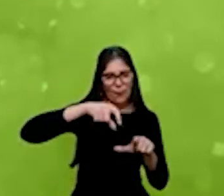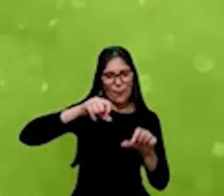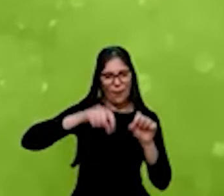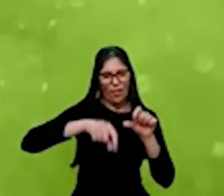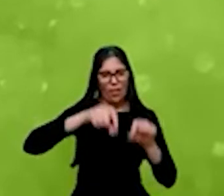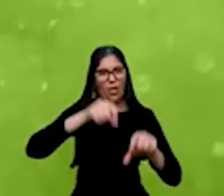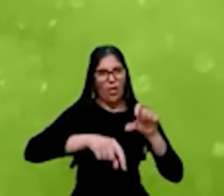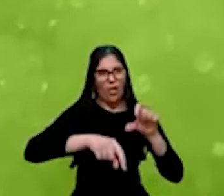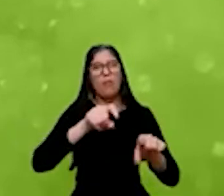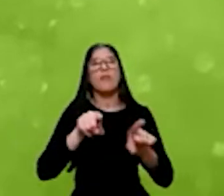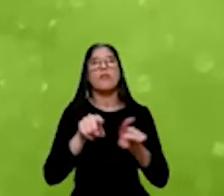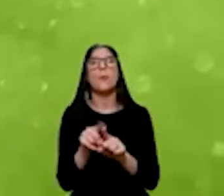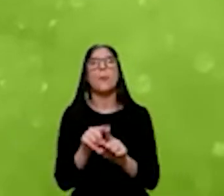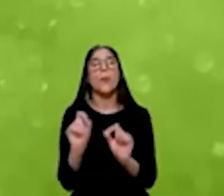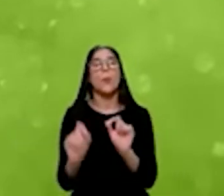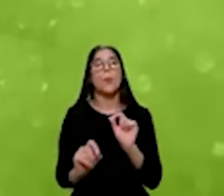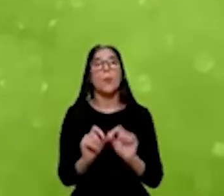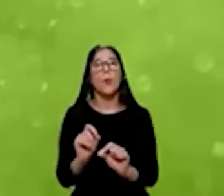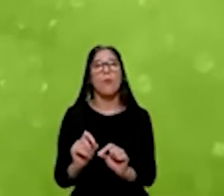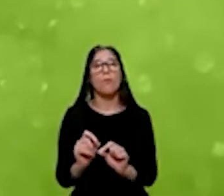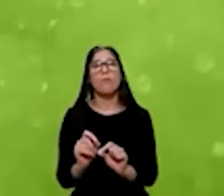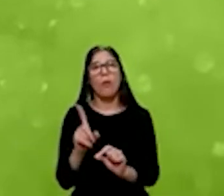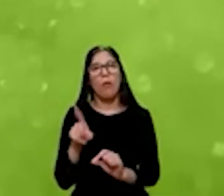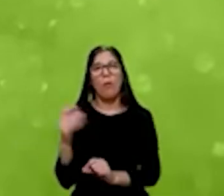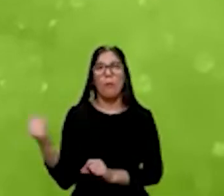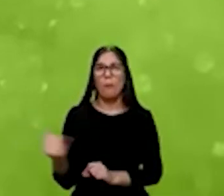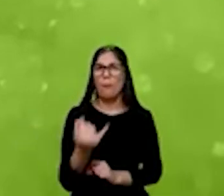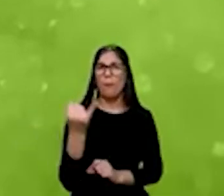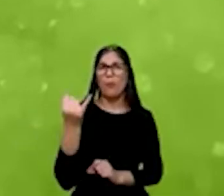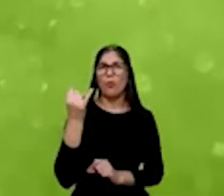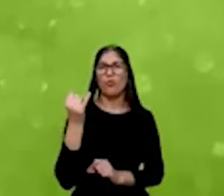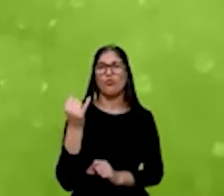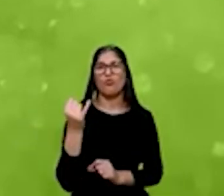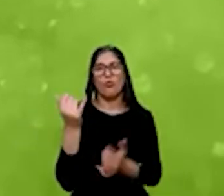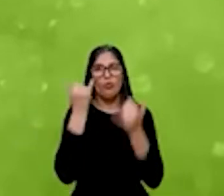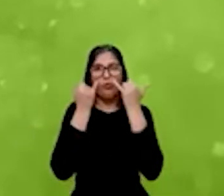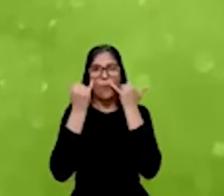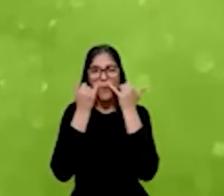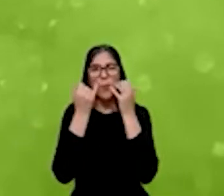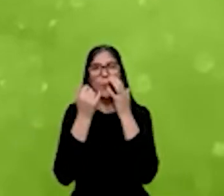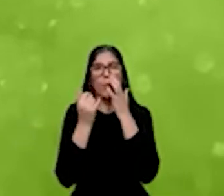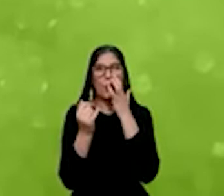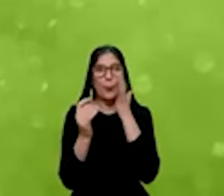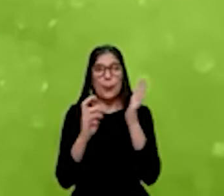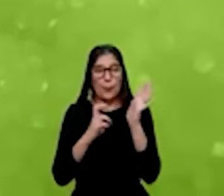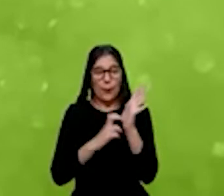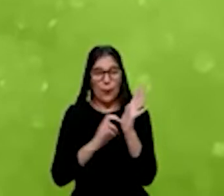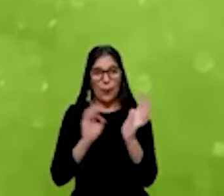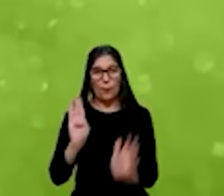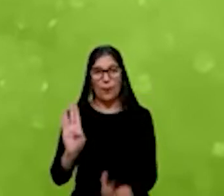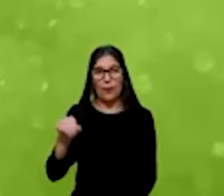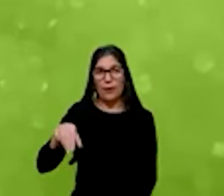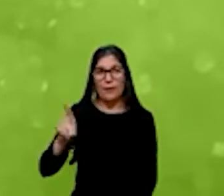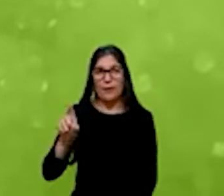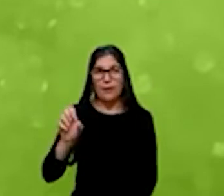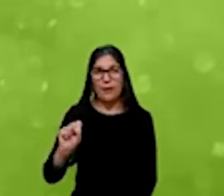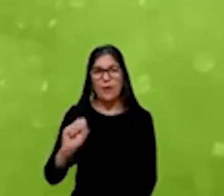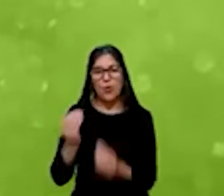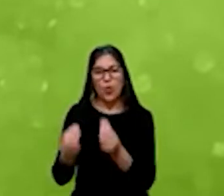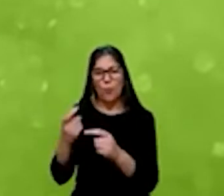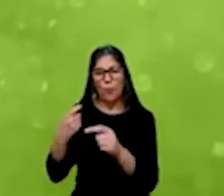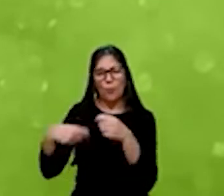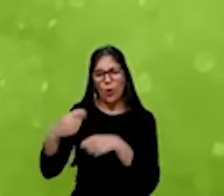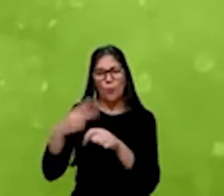que faz com que, interessante, a pegou um dado, se a gente pega o quanto que BNDES colocou na economia, em financiamento, em